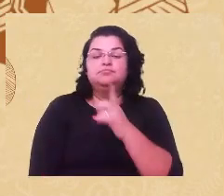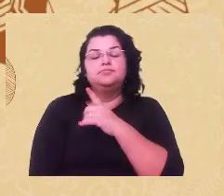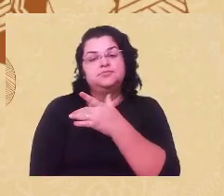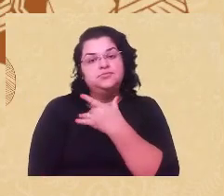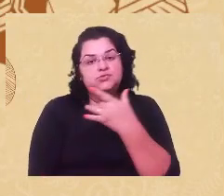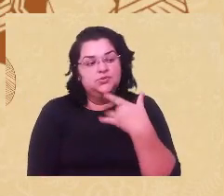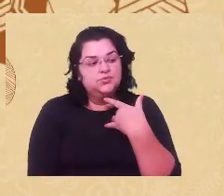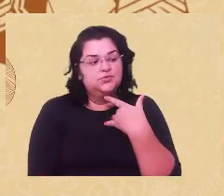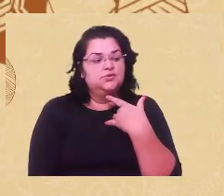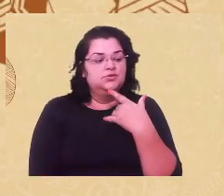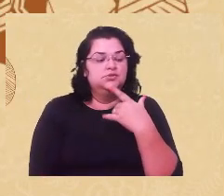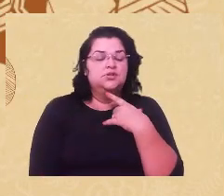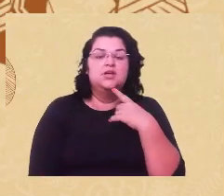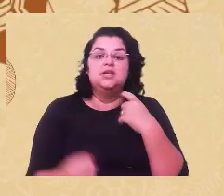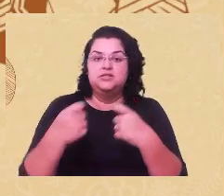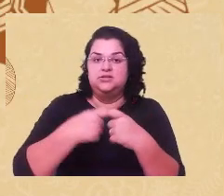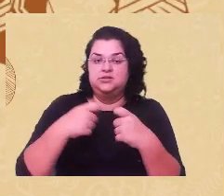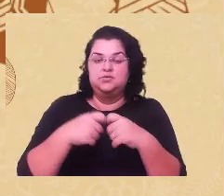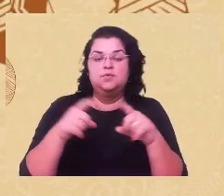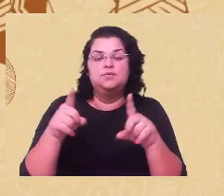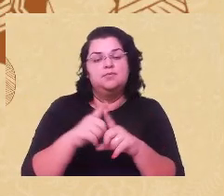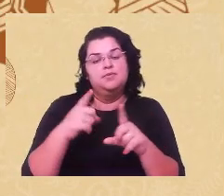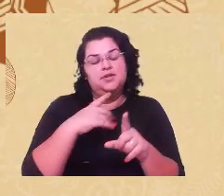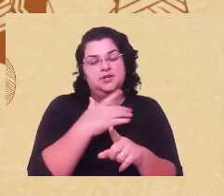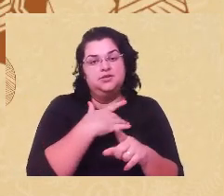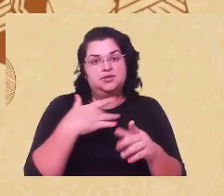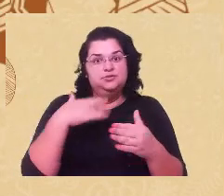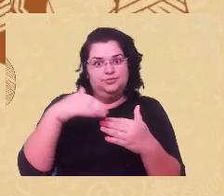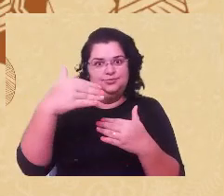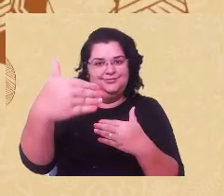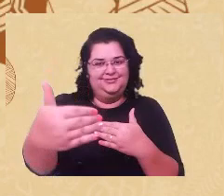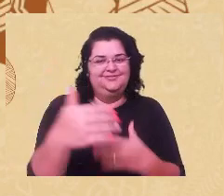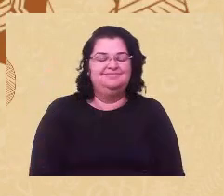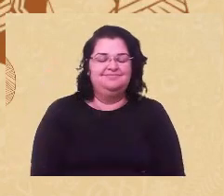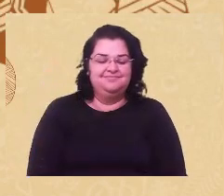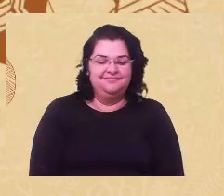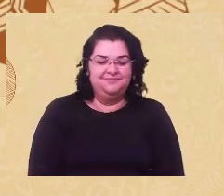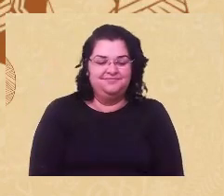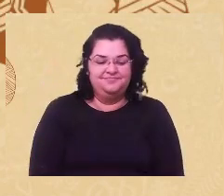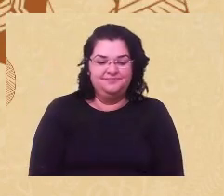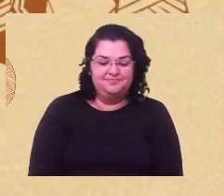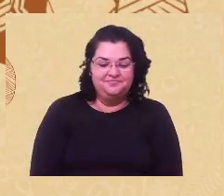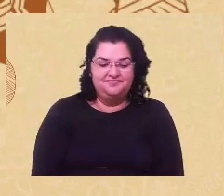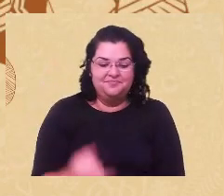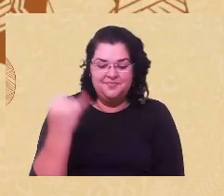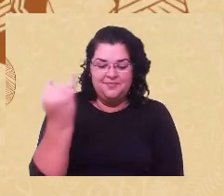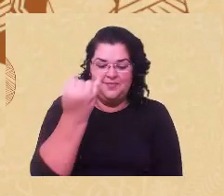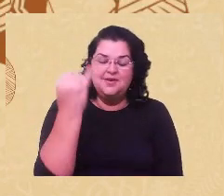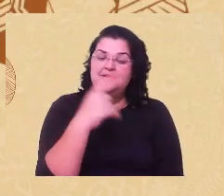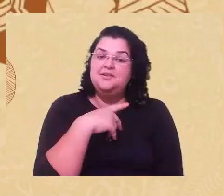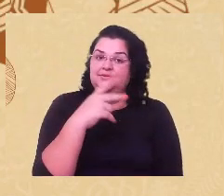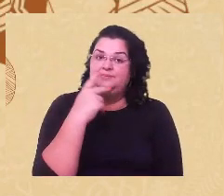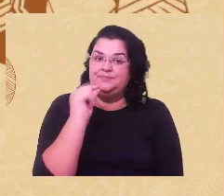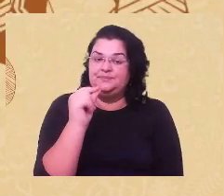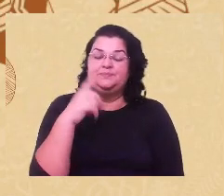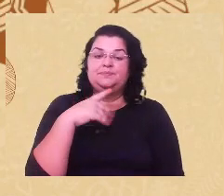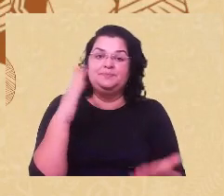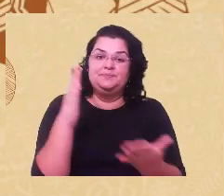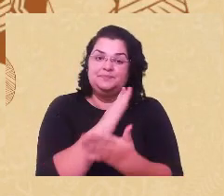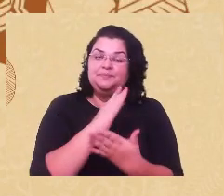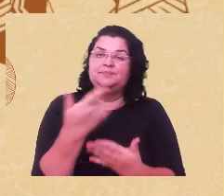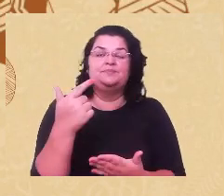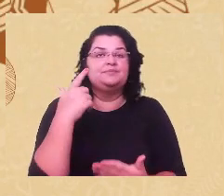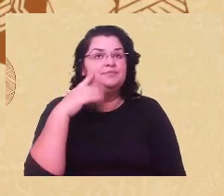âmbito da saúde sexual e saúde reprodutiva. Então, acho que é importante também já dizer porque alguns desconfortos,